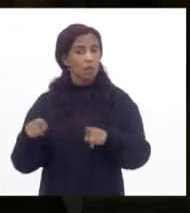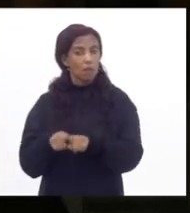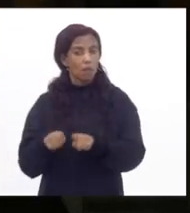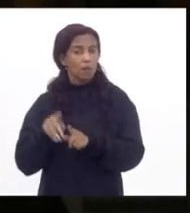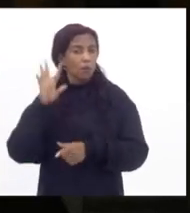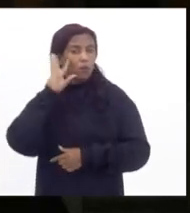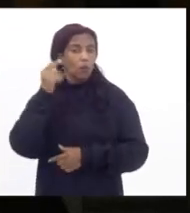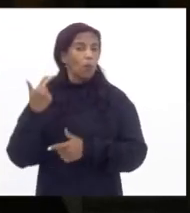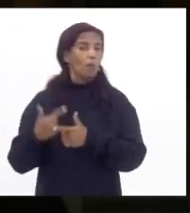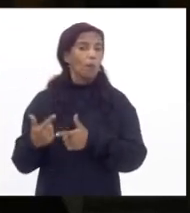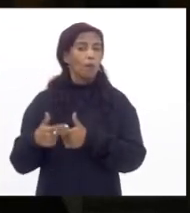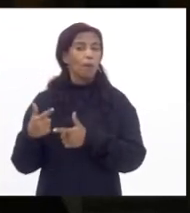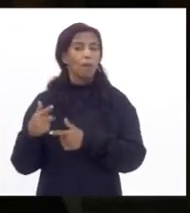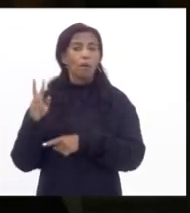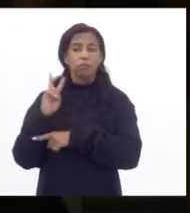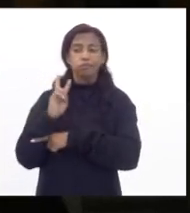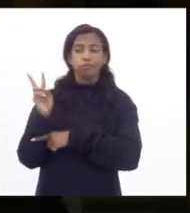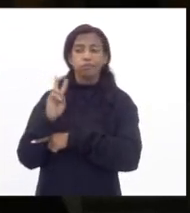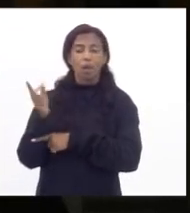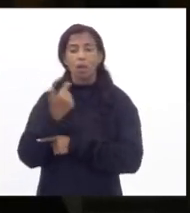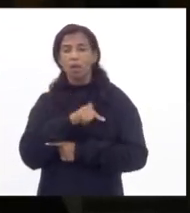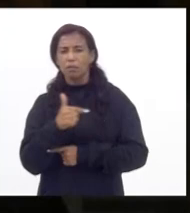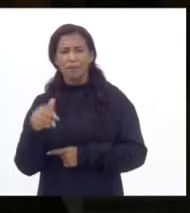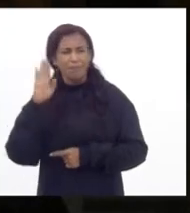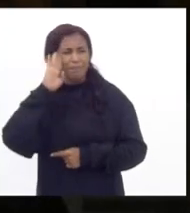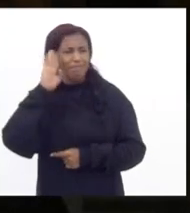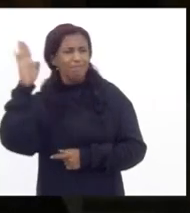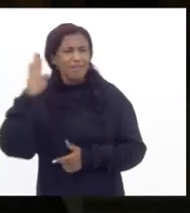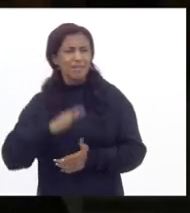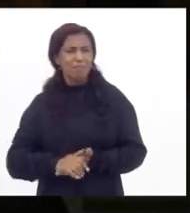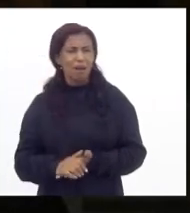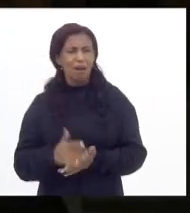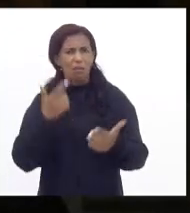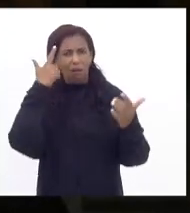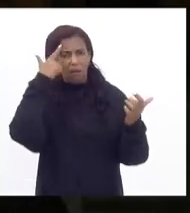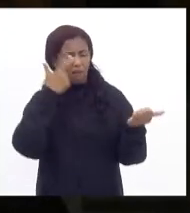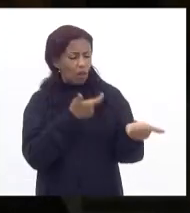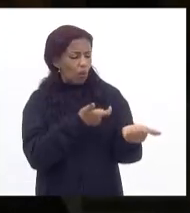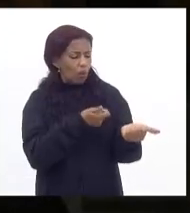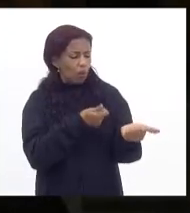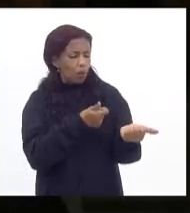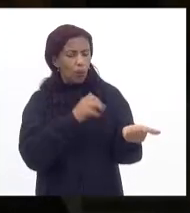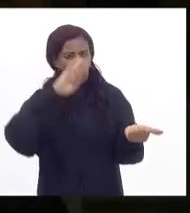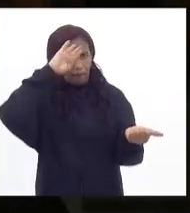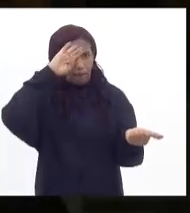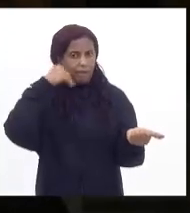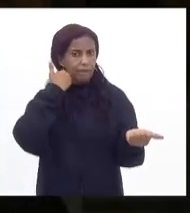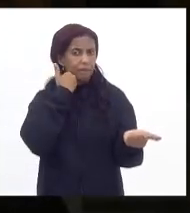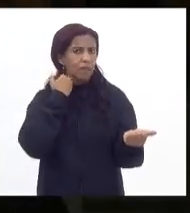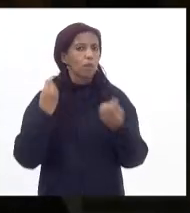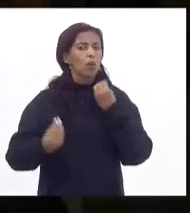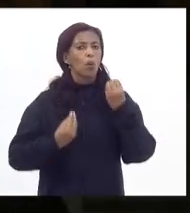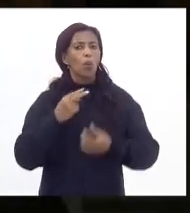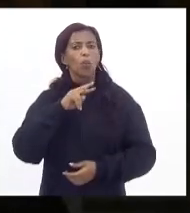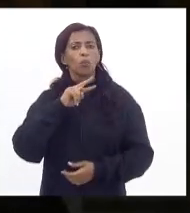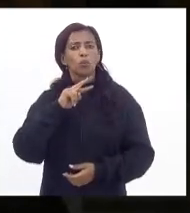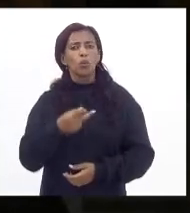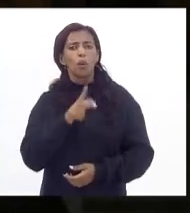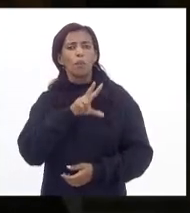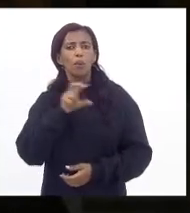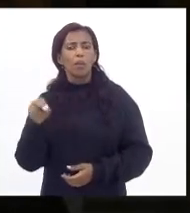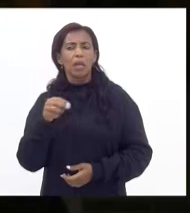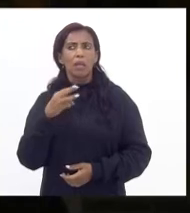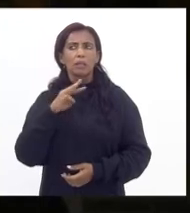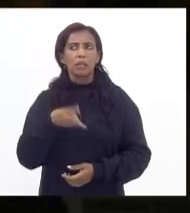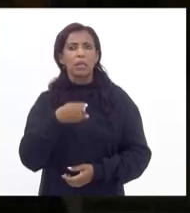não foi resolvido o problema dos porteiros fundamental para a feria e a temperatura como é que uma escola com 2.500 com